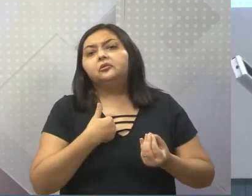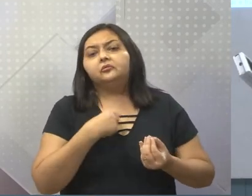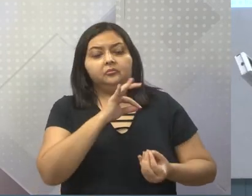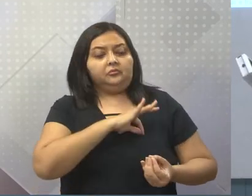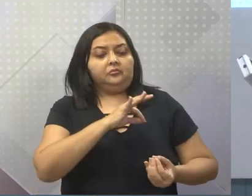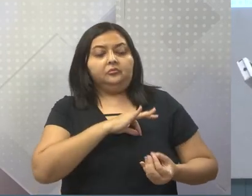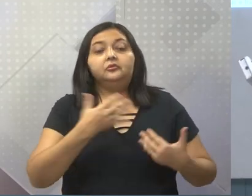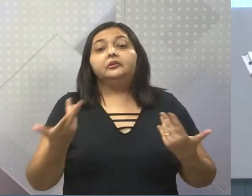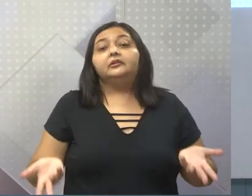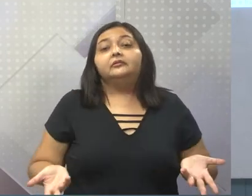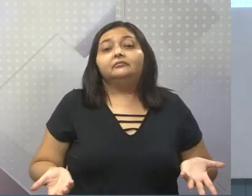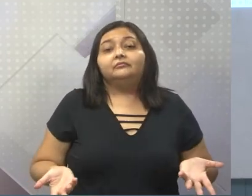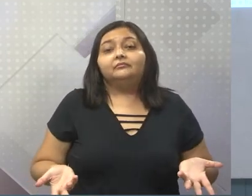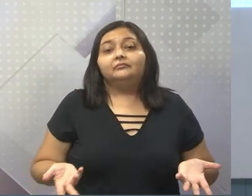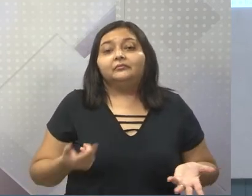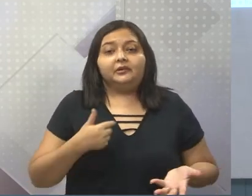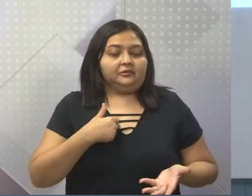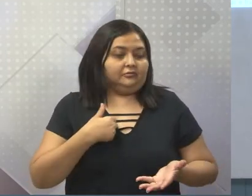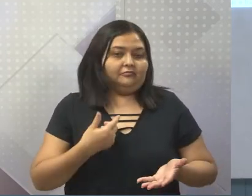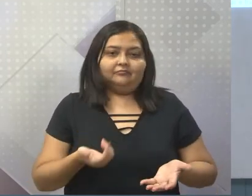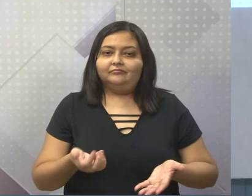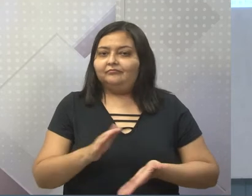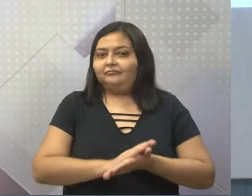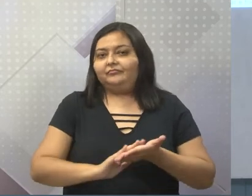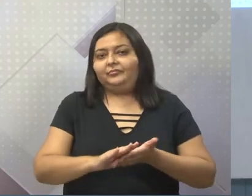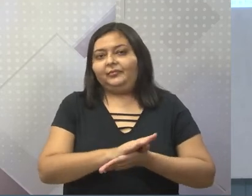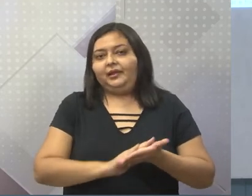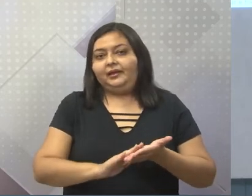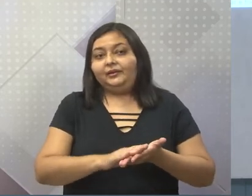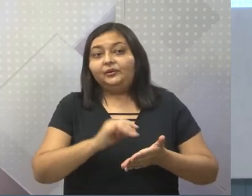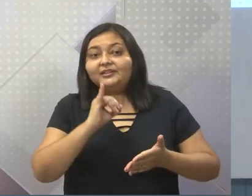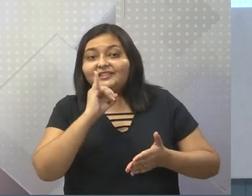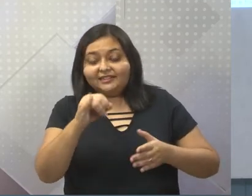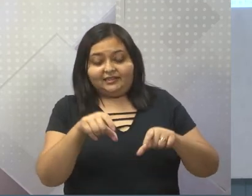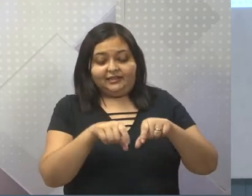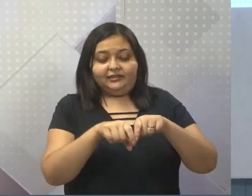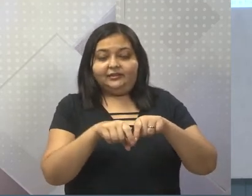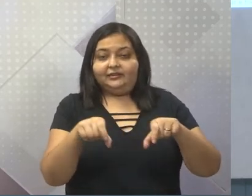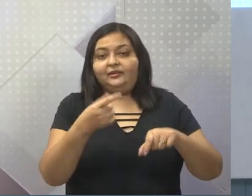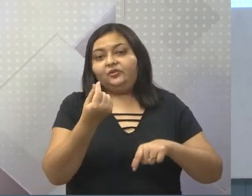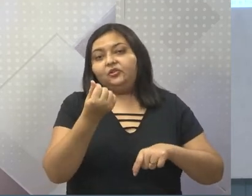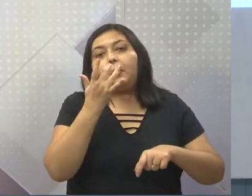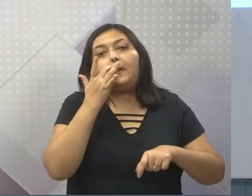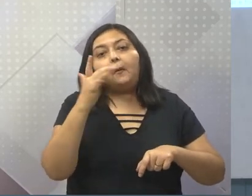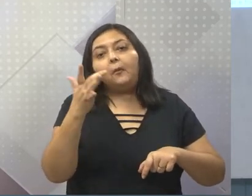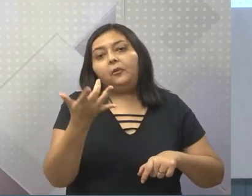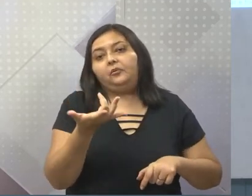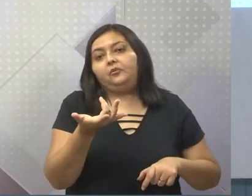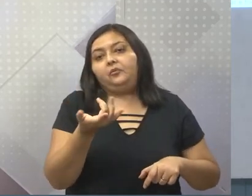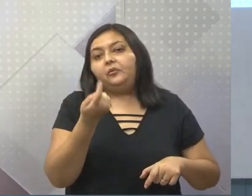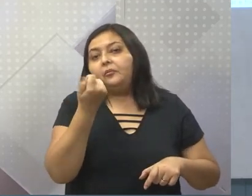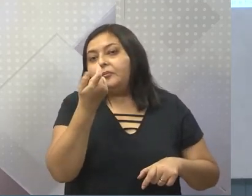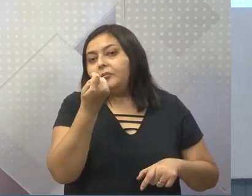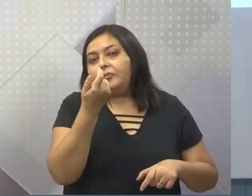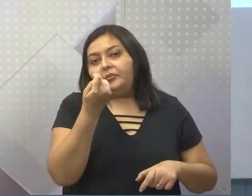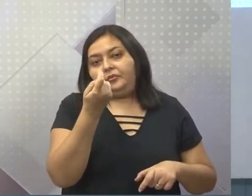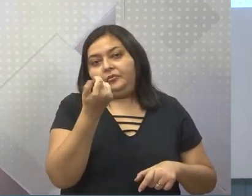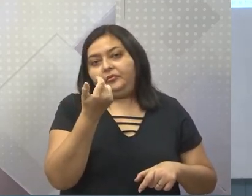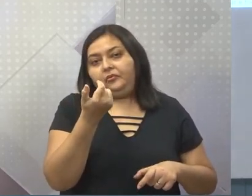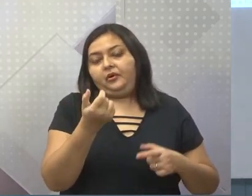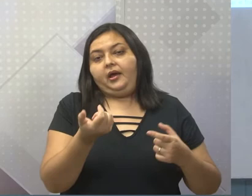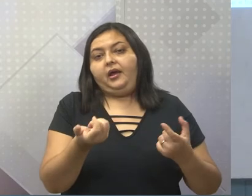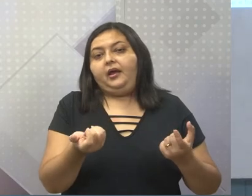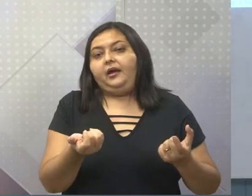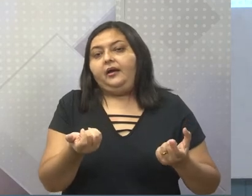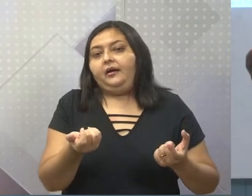Ficava sem. Ou, se ele nem tivesse essa quantidade pra pagar, muitas vezes, o que acontecia? A cidade,